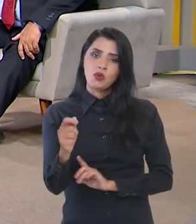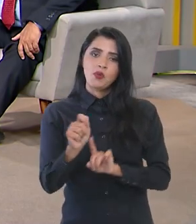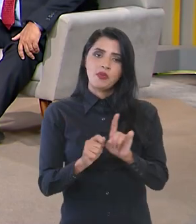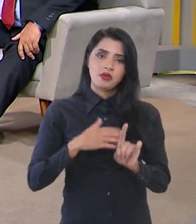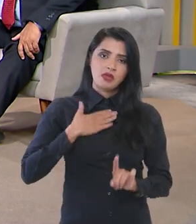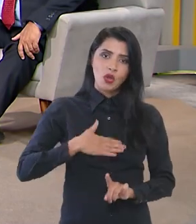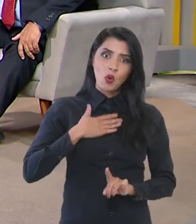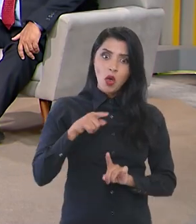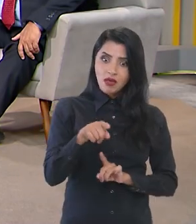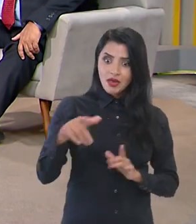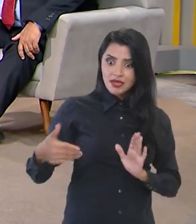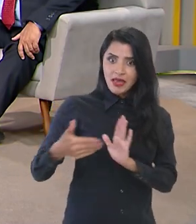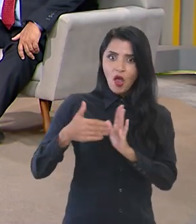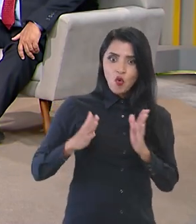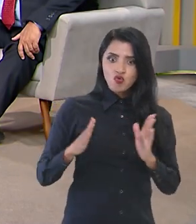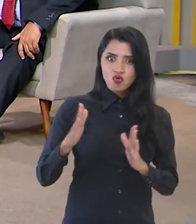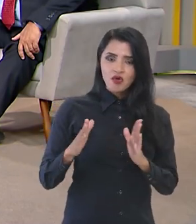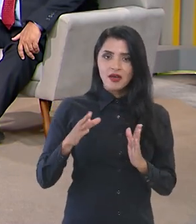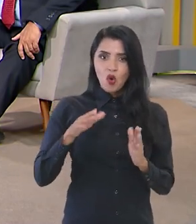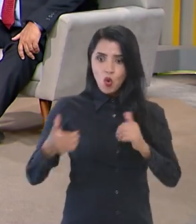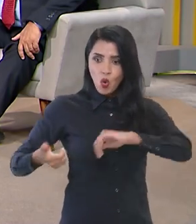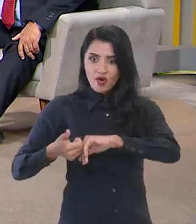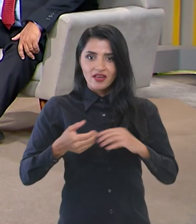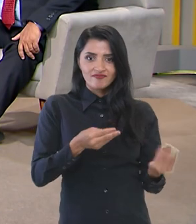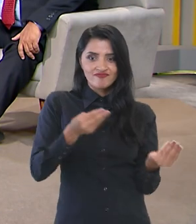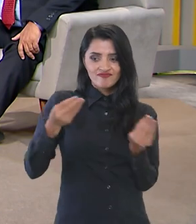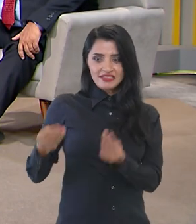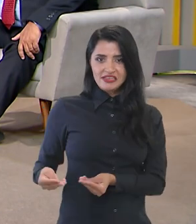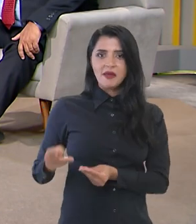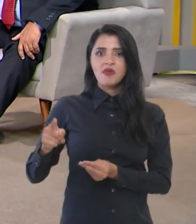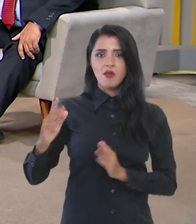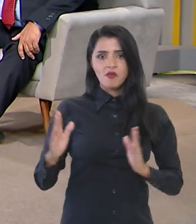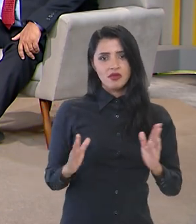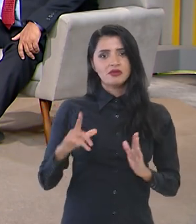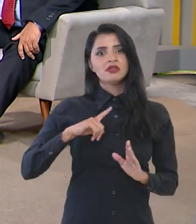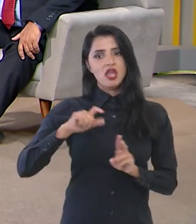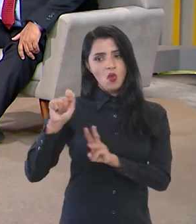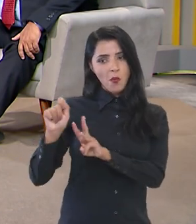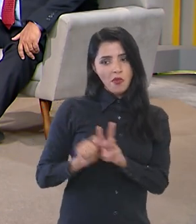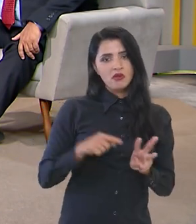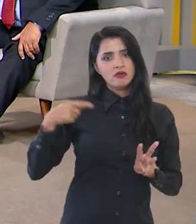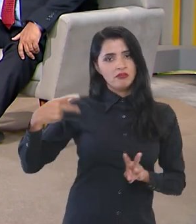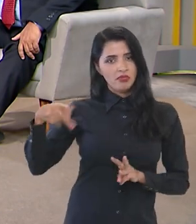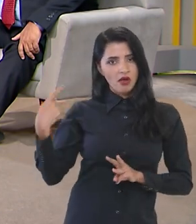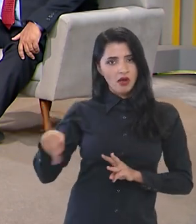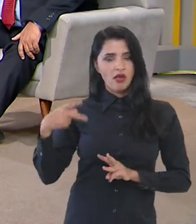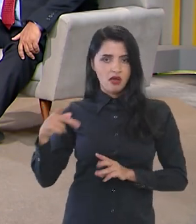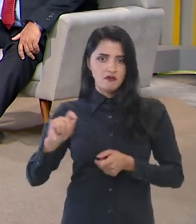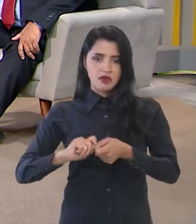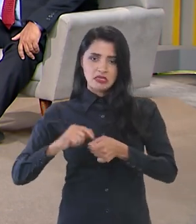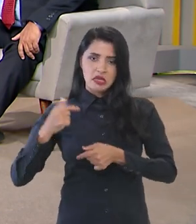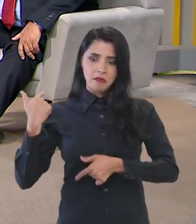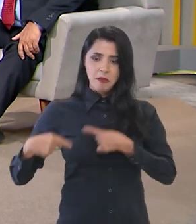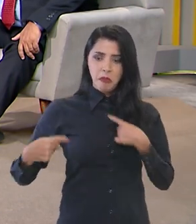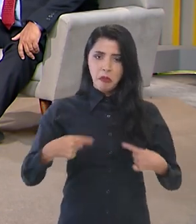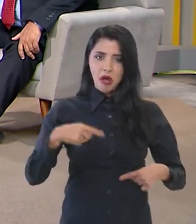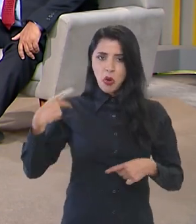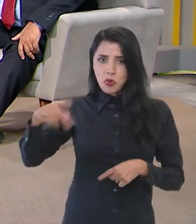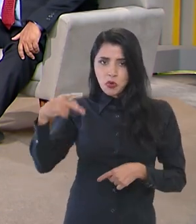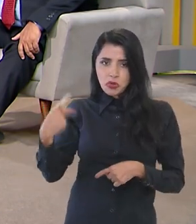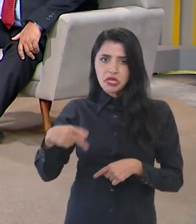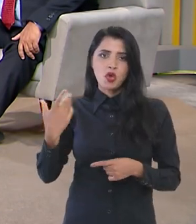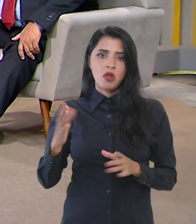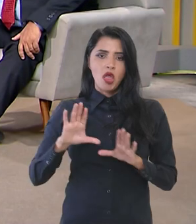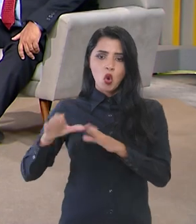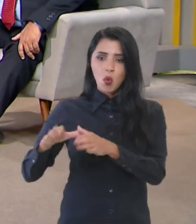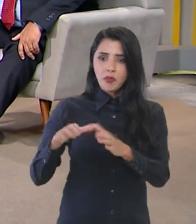de agosto é o prazo em que o Congresso recebe. E ele tem, então, os meses também para fazer o seu processo participativo, o